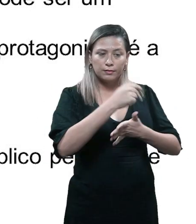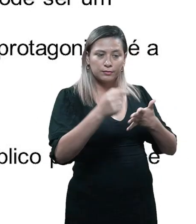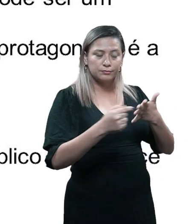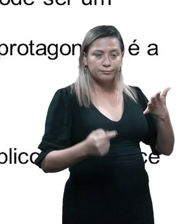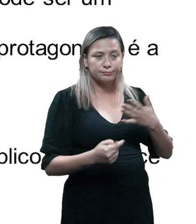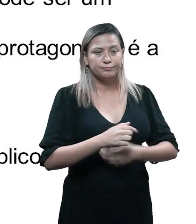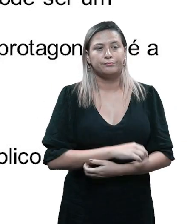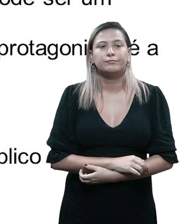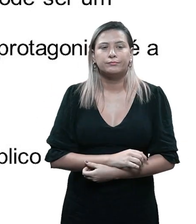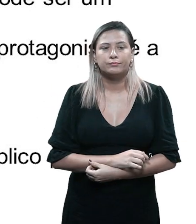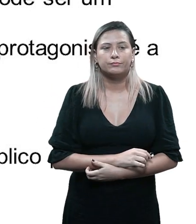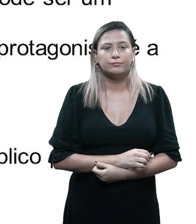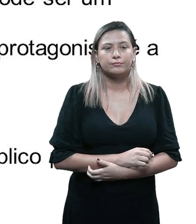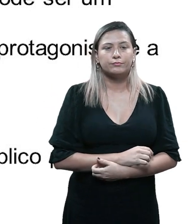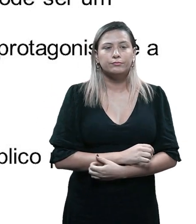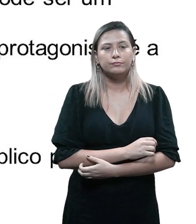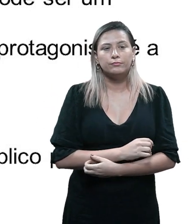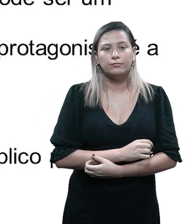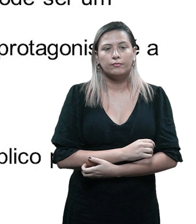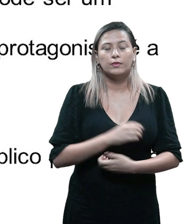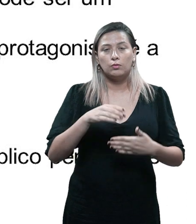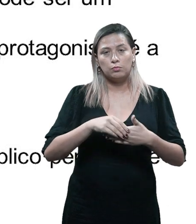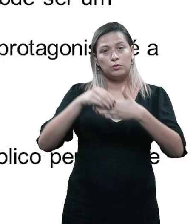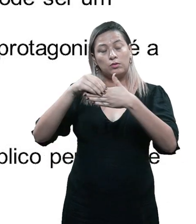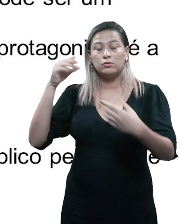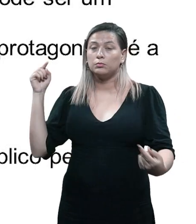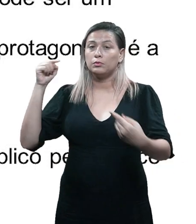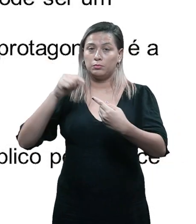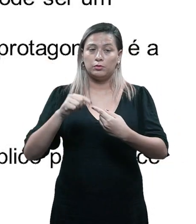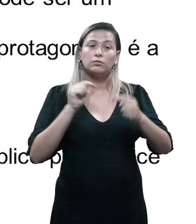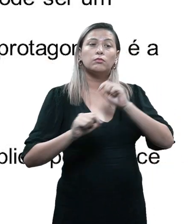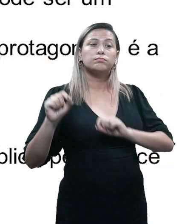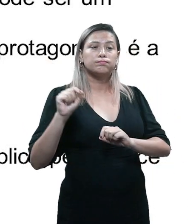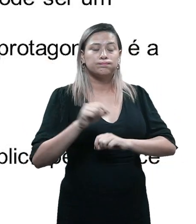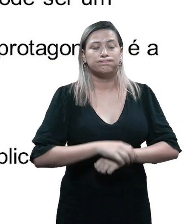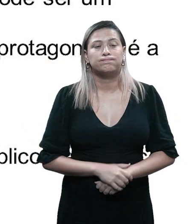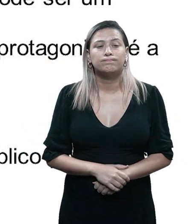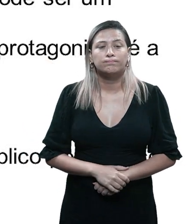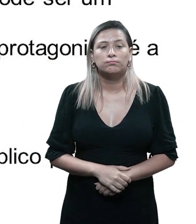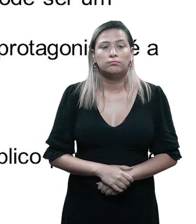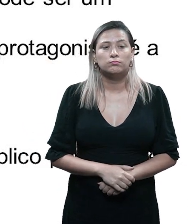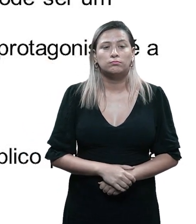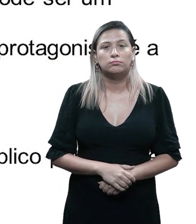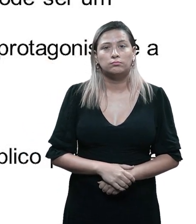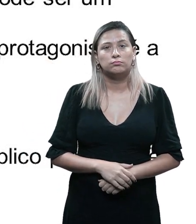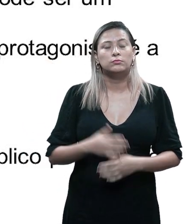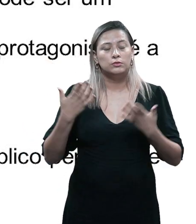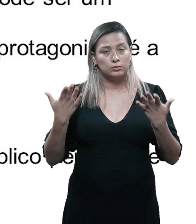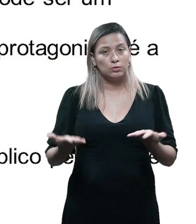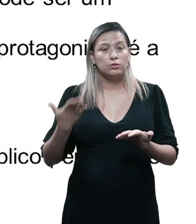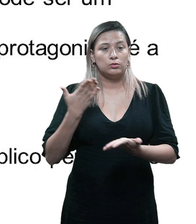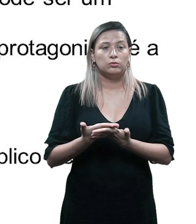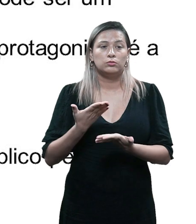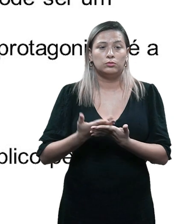Vamos lá. O protagonista e o objetivo. Então, o protagonista, a gente já viu,